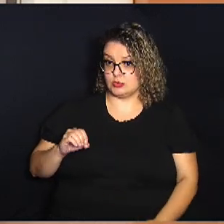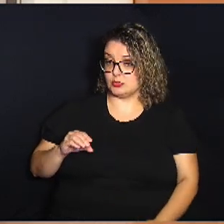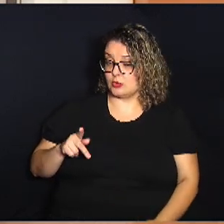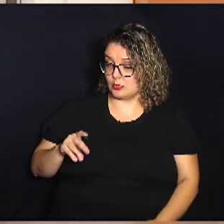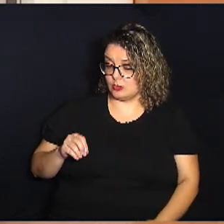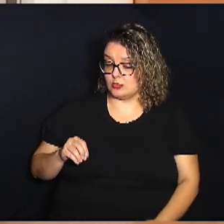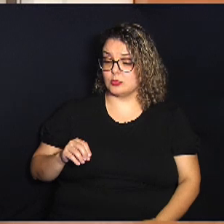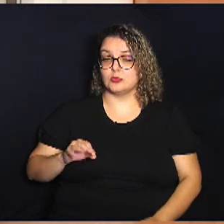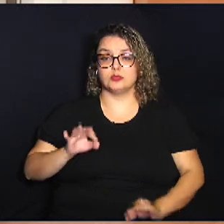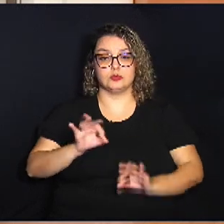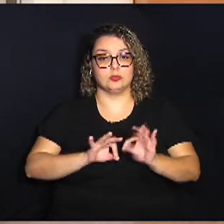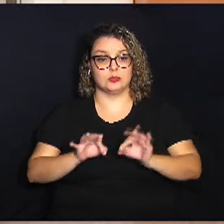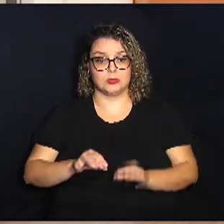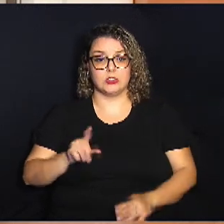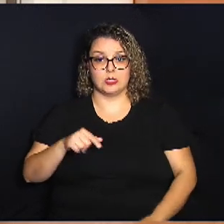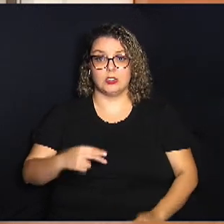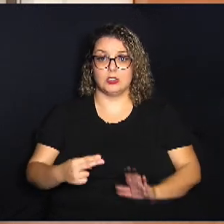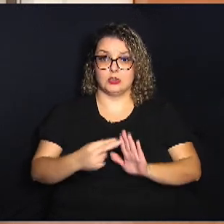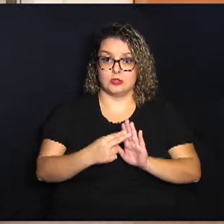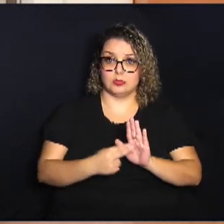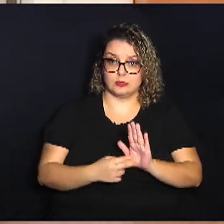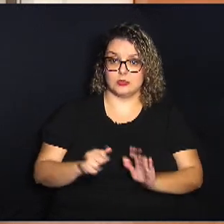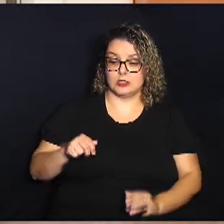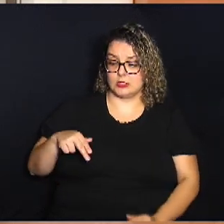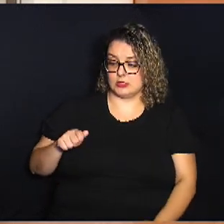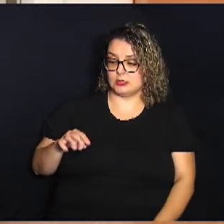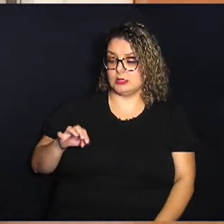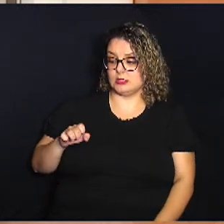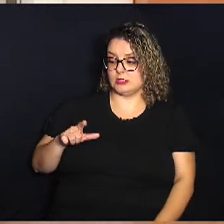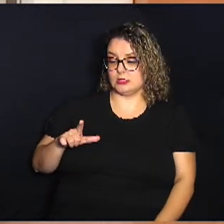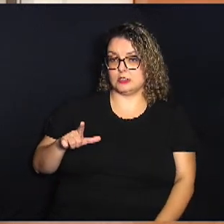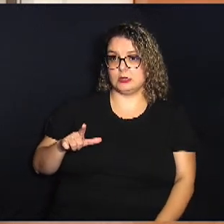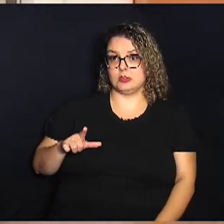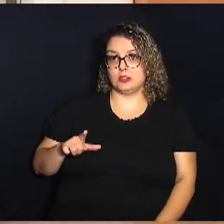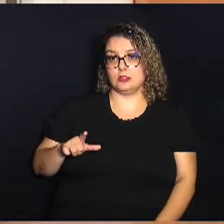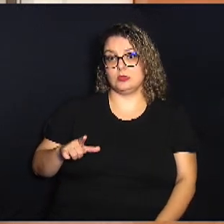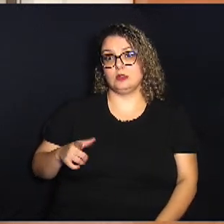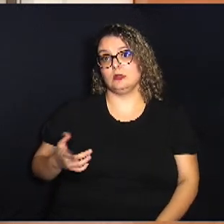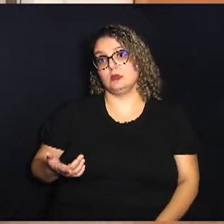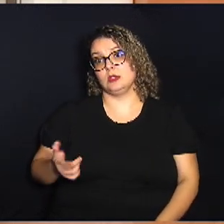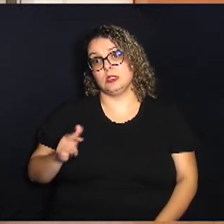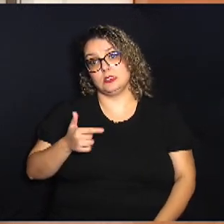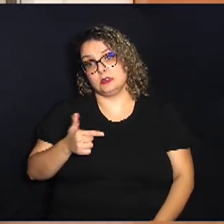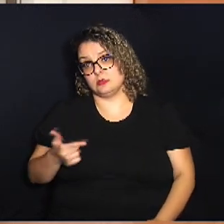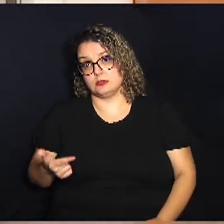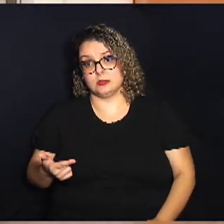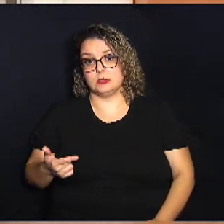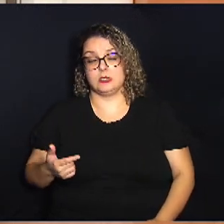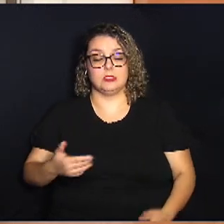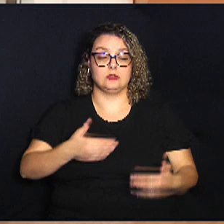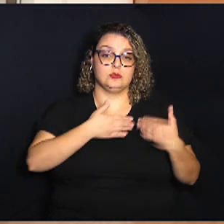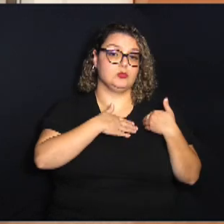ele é normatizado do Penanatel pouco cabe ao município em termos de